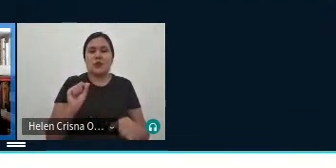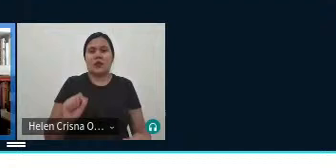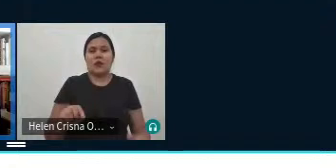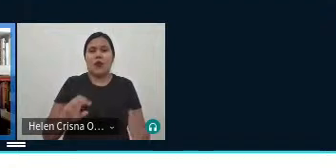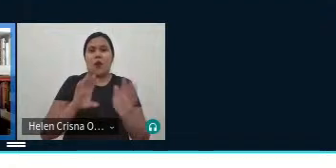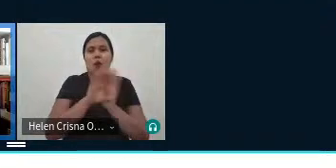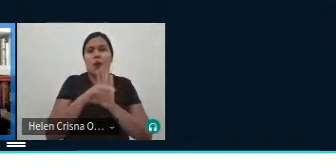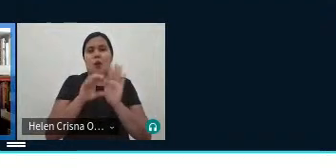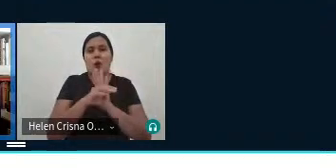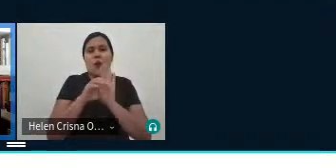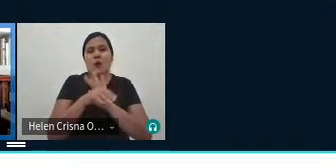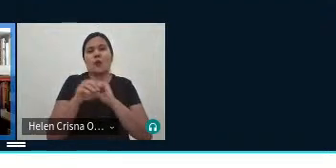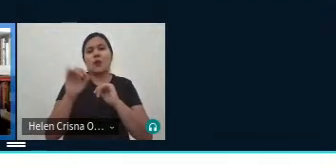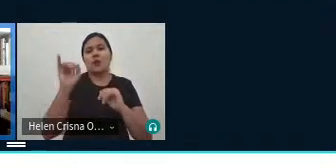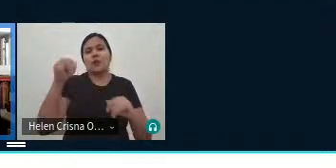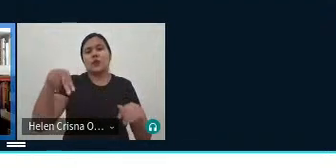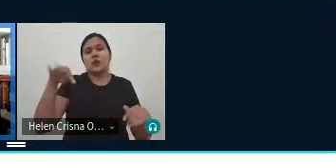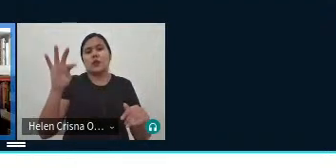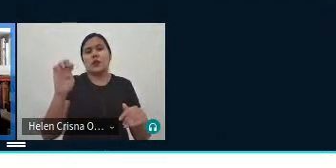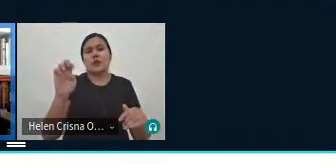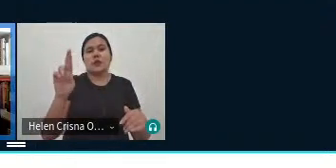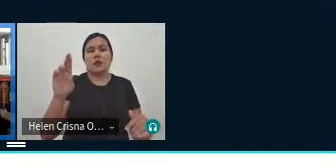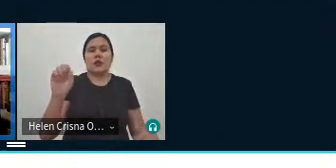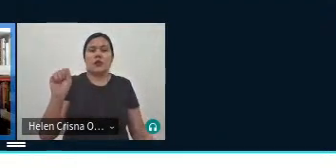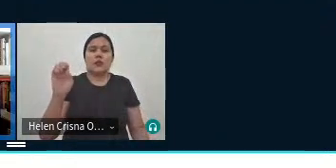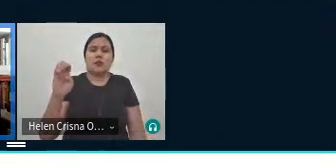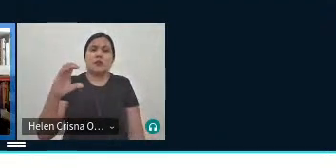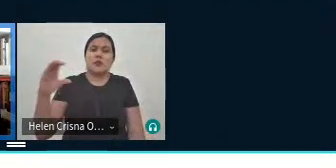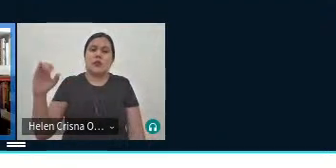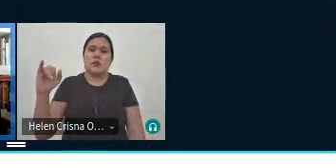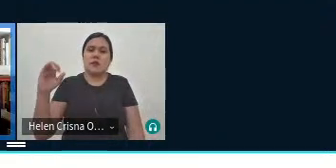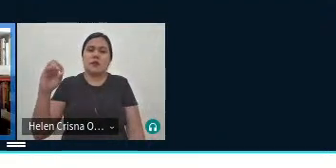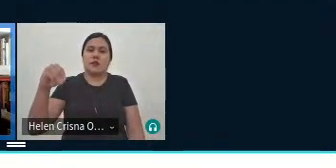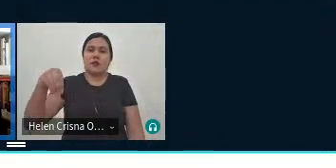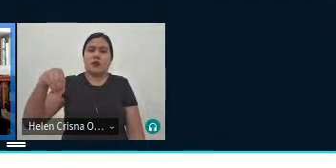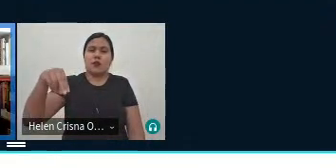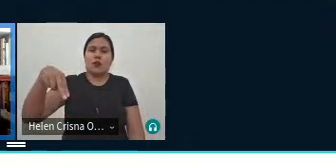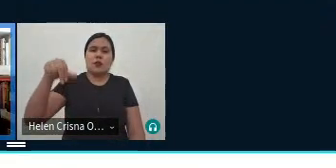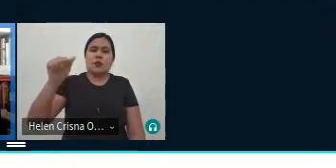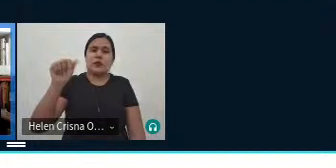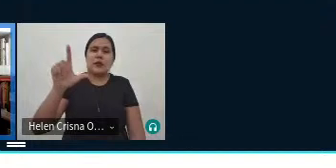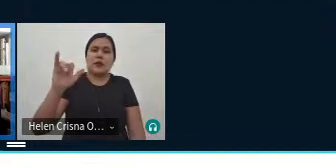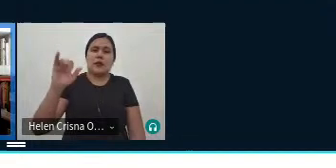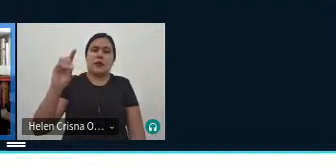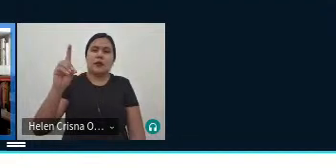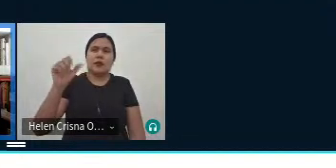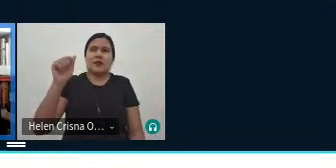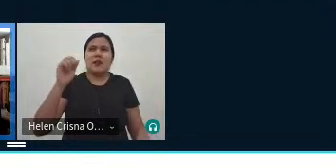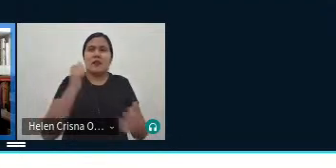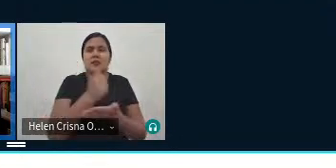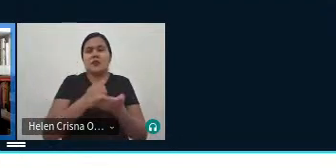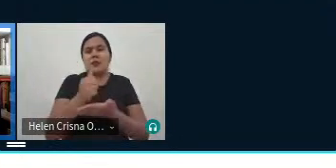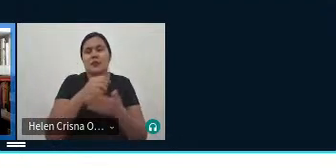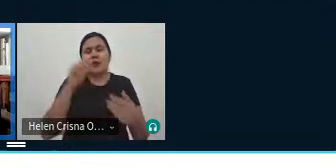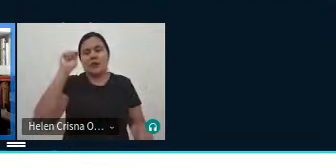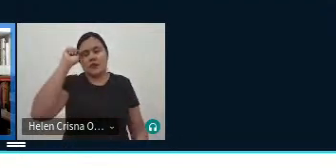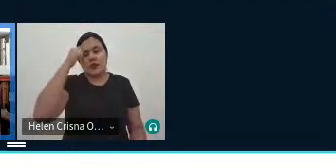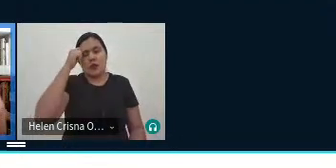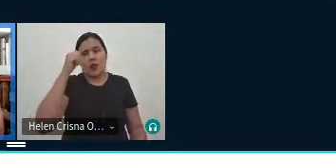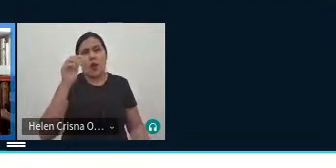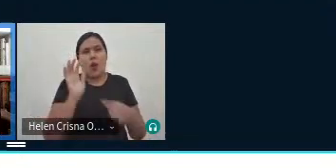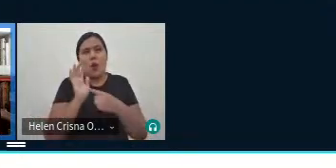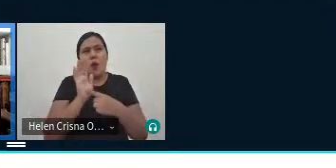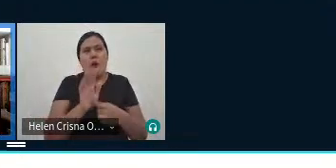conceito da interseccionalidade tecido nas bases do feminismo negro trouxe à luz as questões